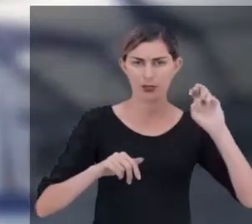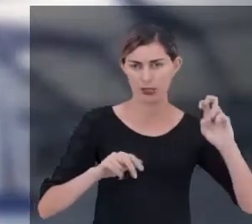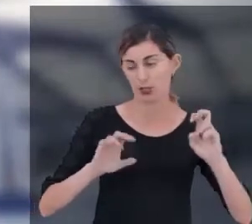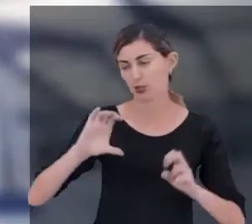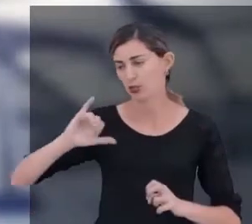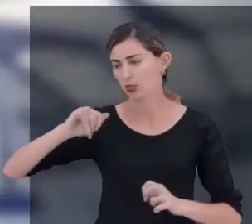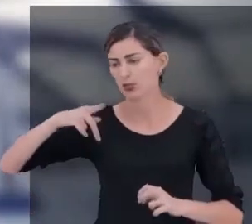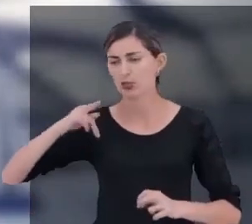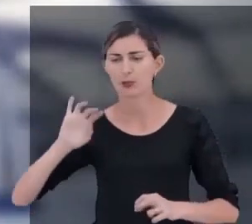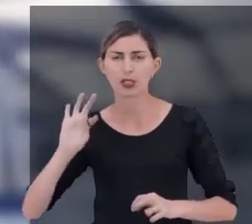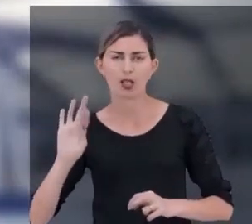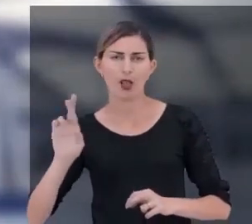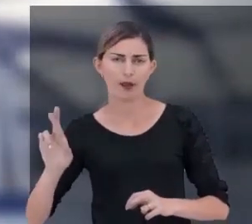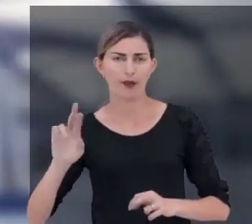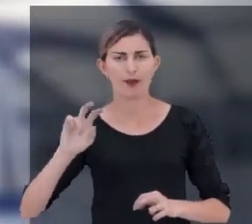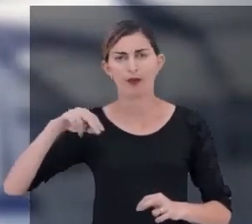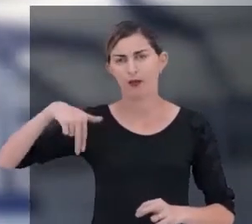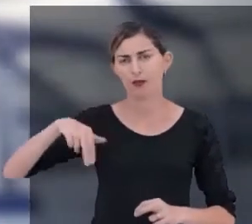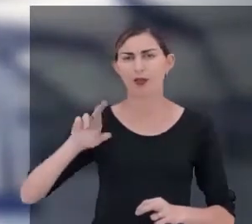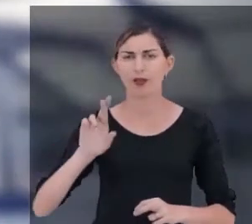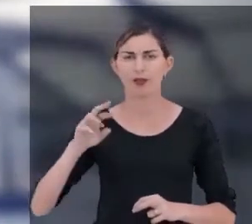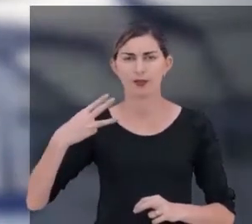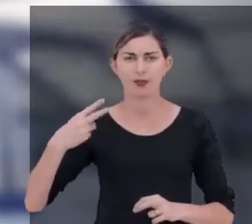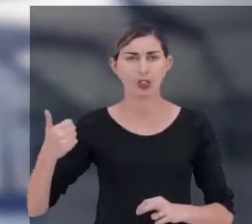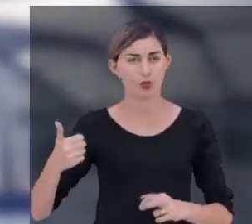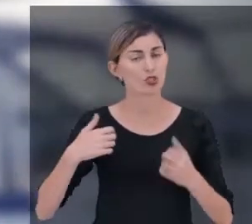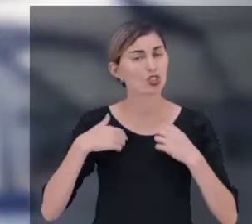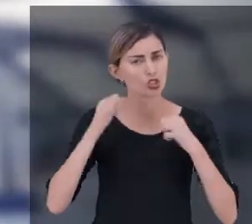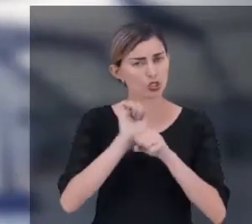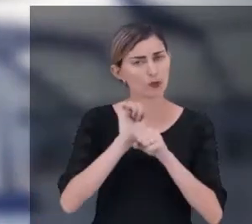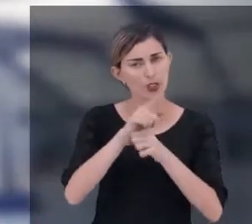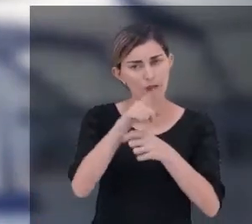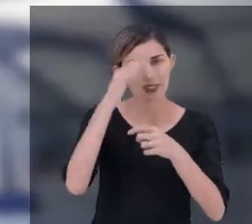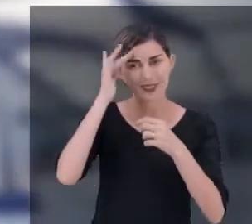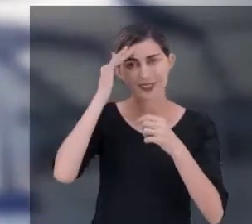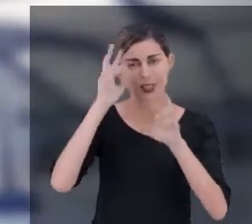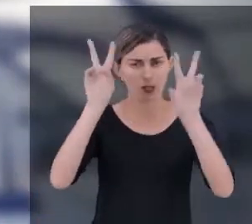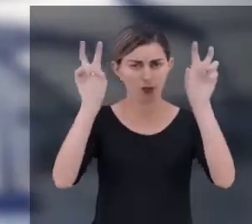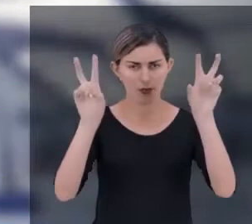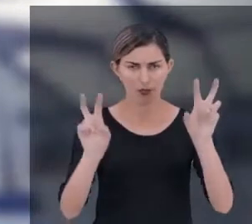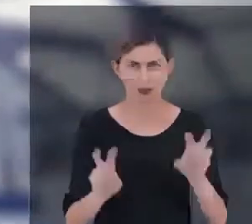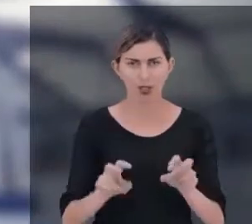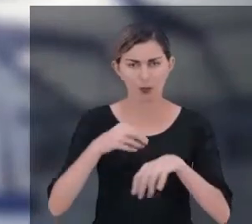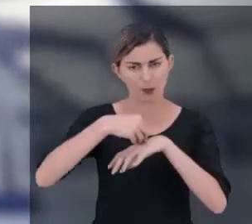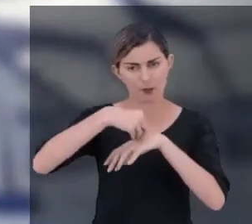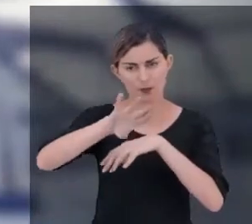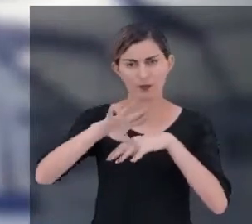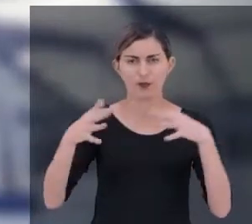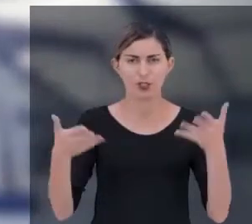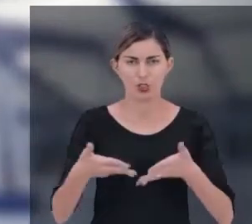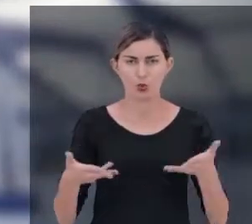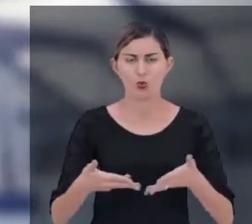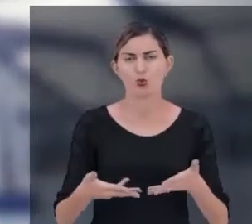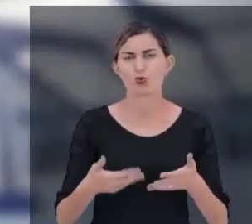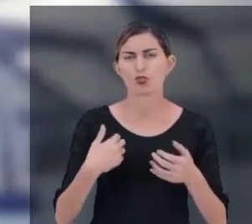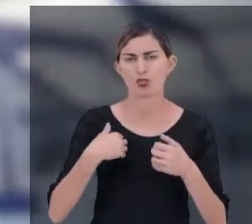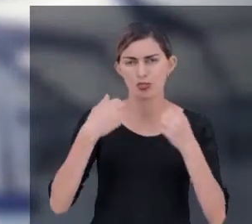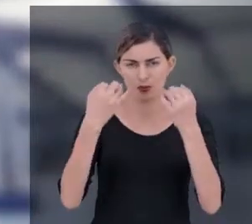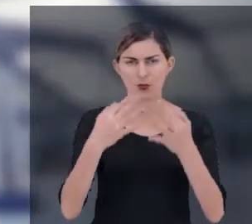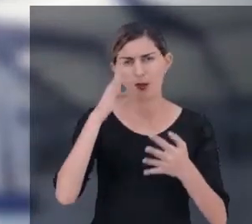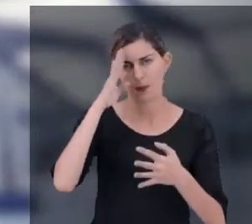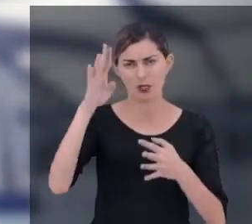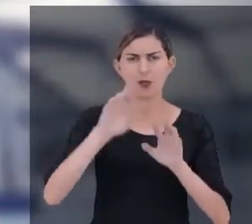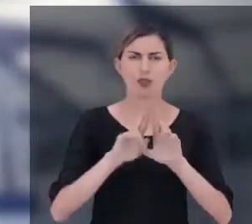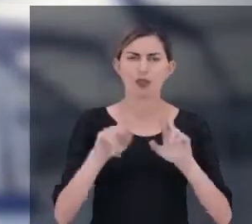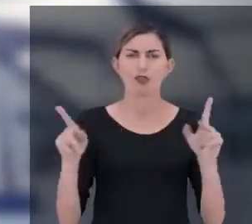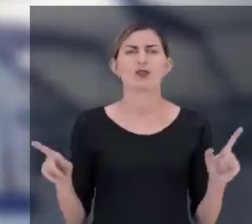e a SIPA-TR da NR31. Espero ter ficado compreendido esse tema abordado aqui, onde a gente tratou